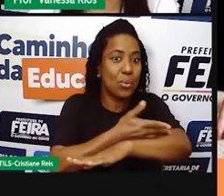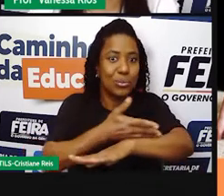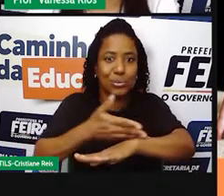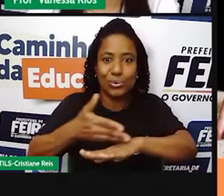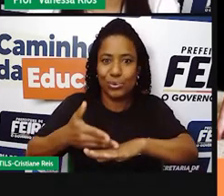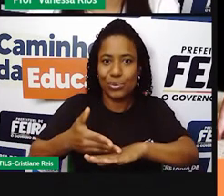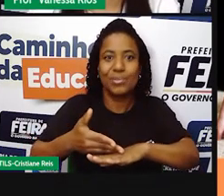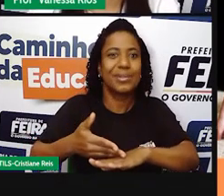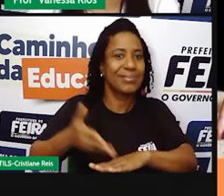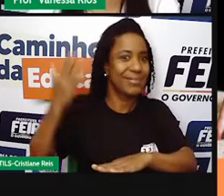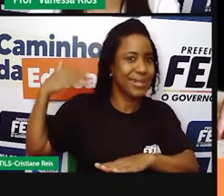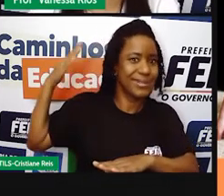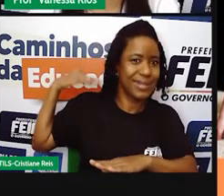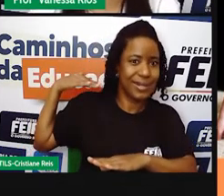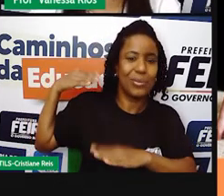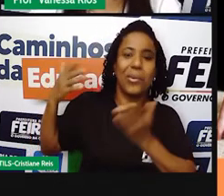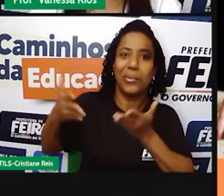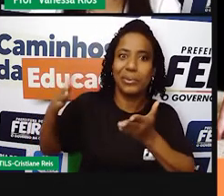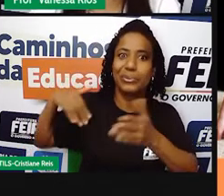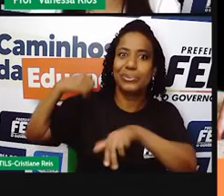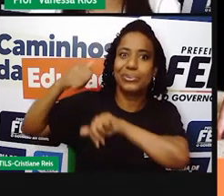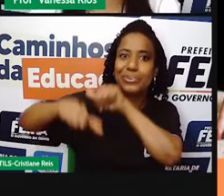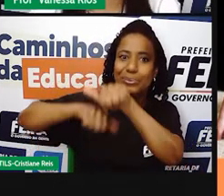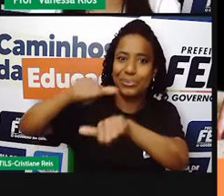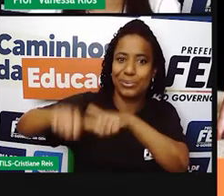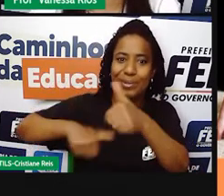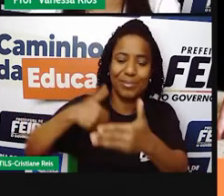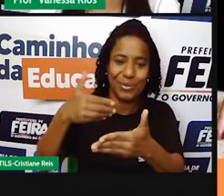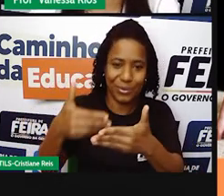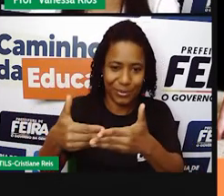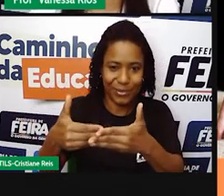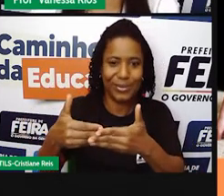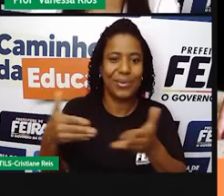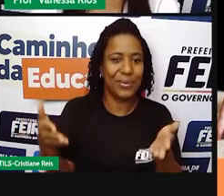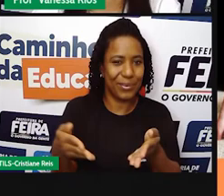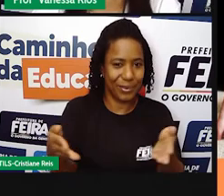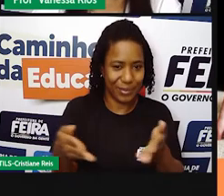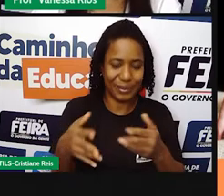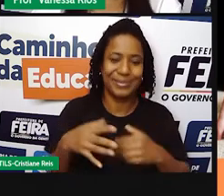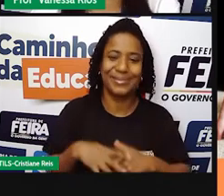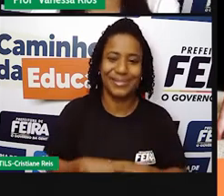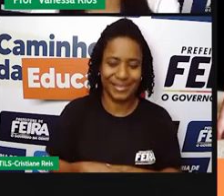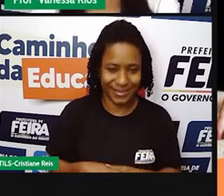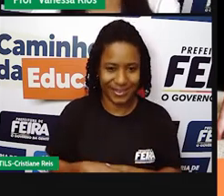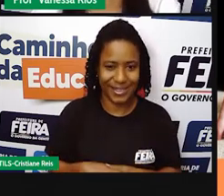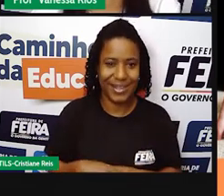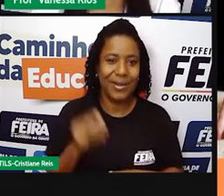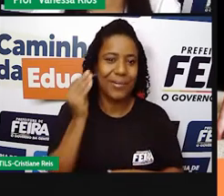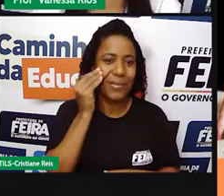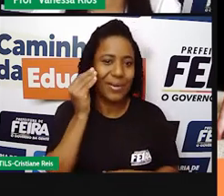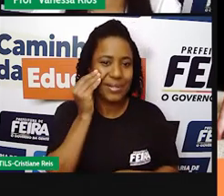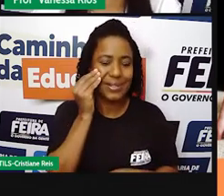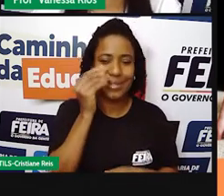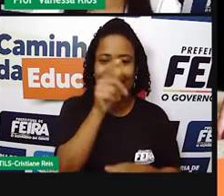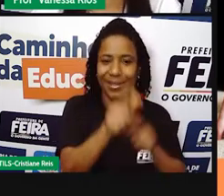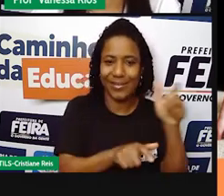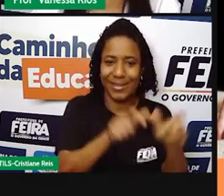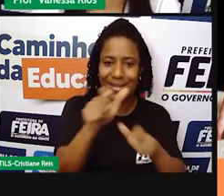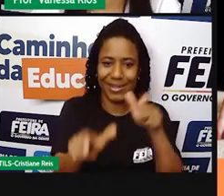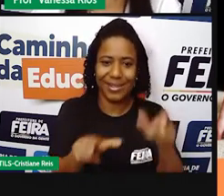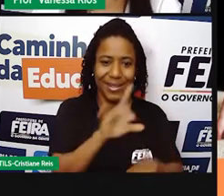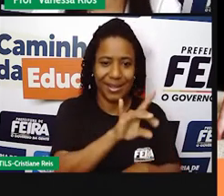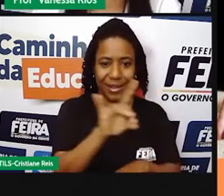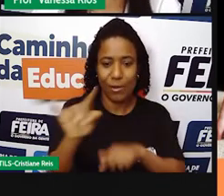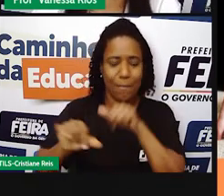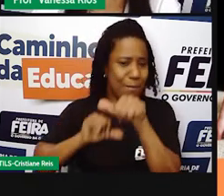do tempo. Então, existem aí também alterações nesse modo de viver, não é? Nessa forma também de